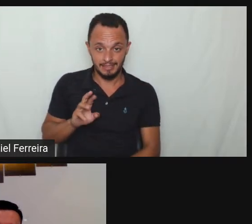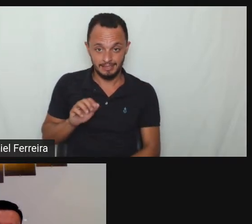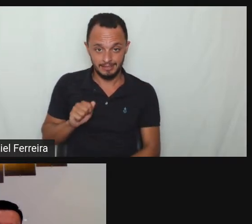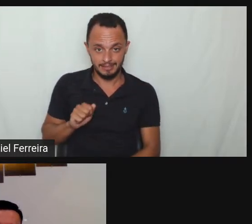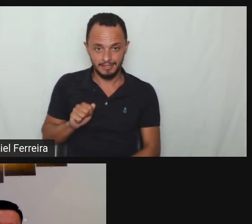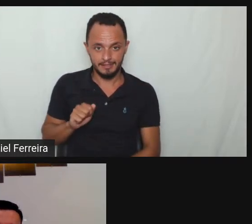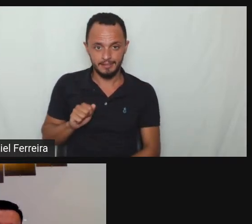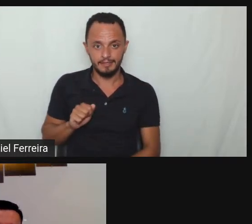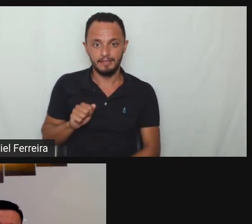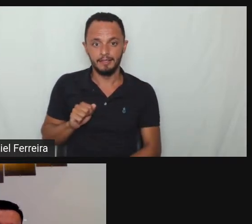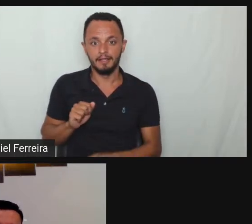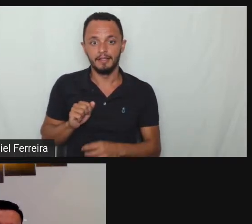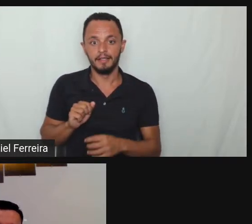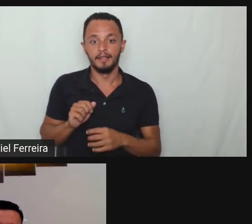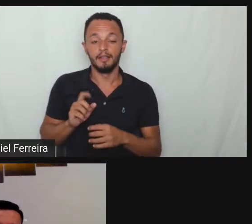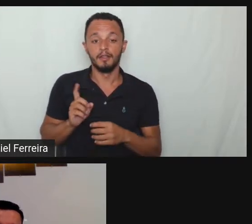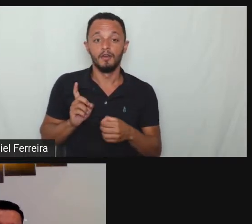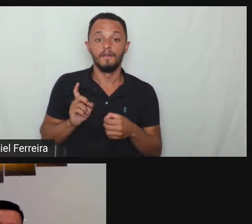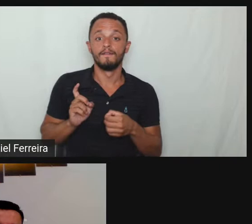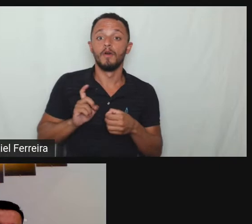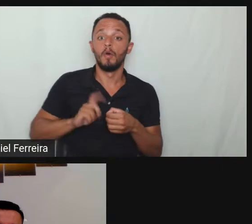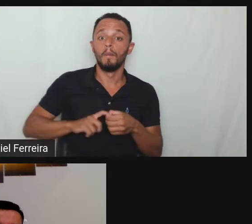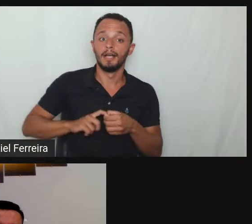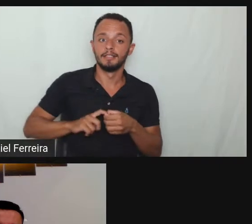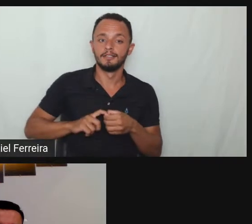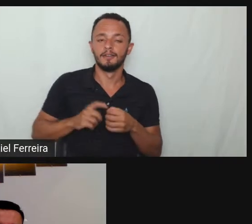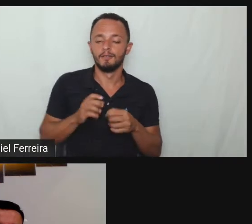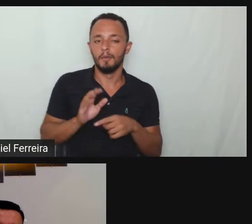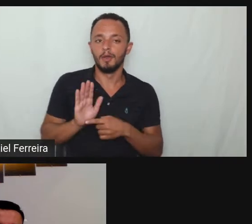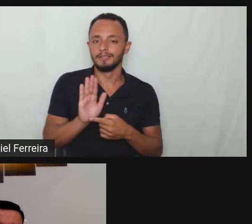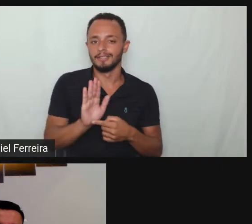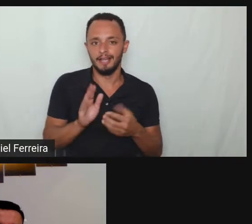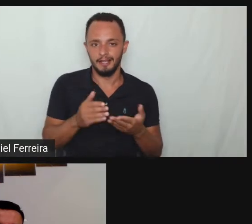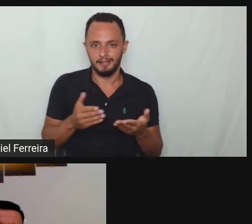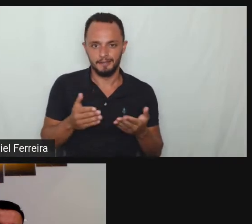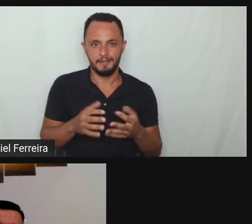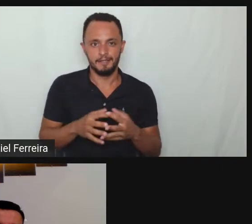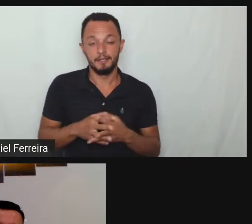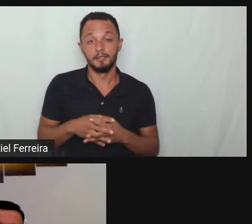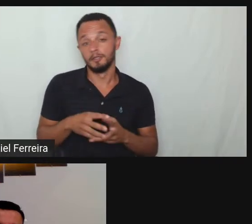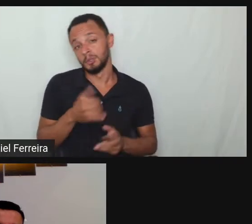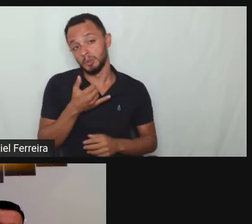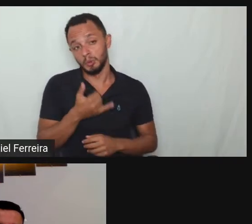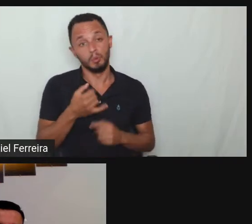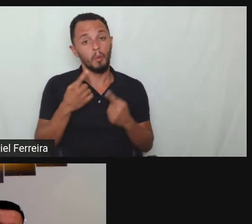e vou compartilhar aqui a pergunta dela é muito grande